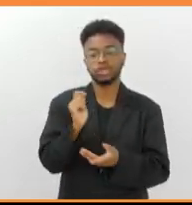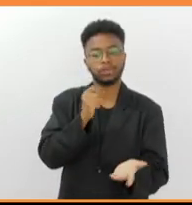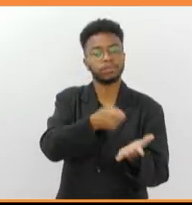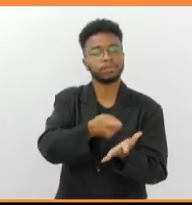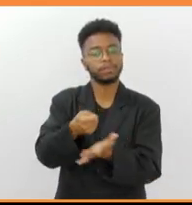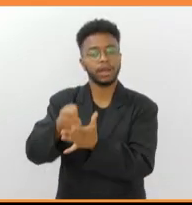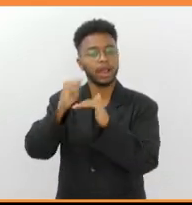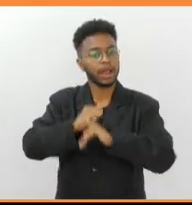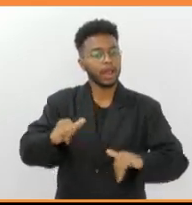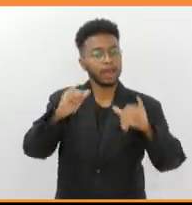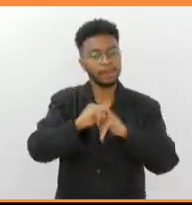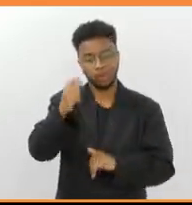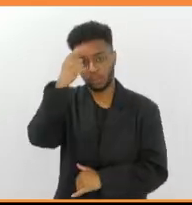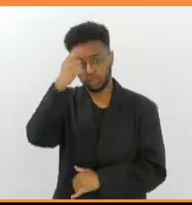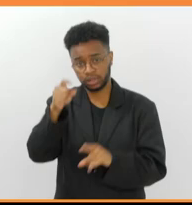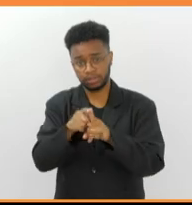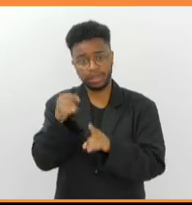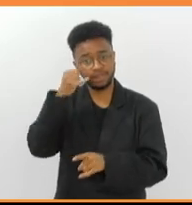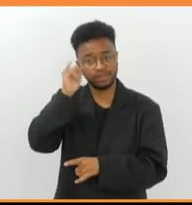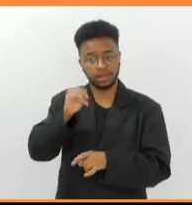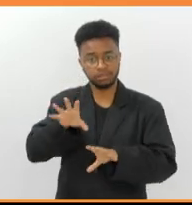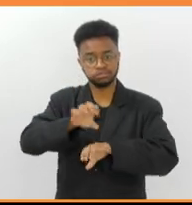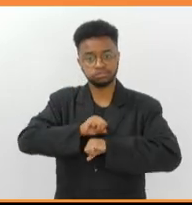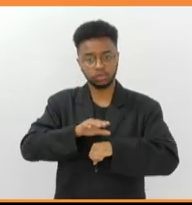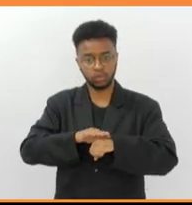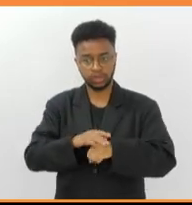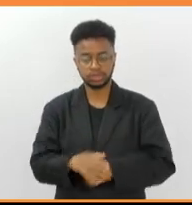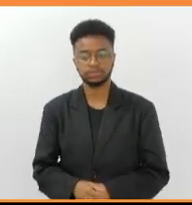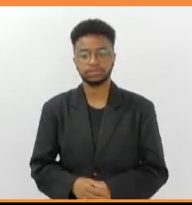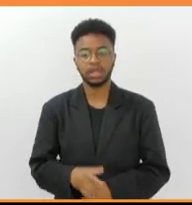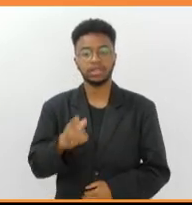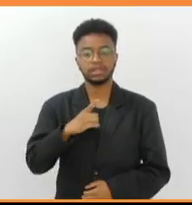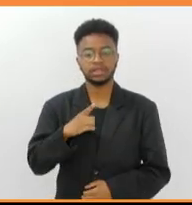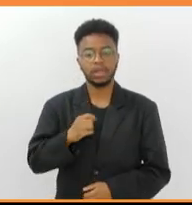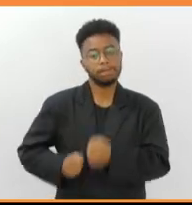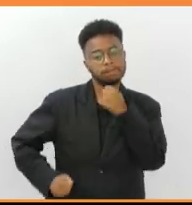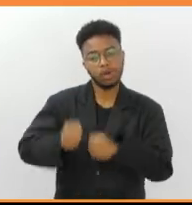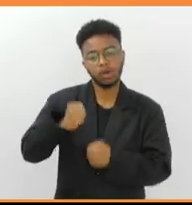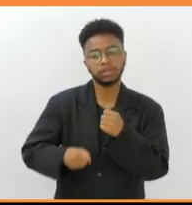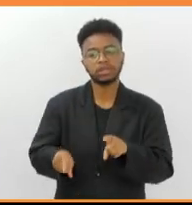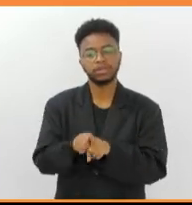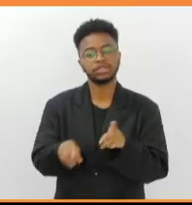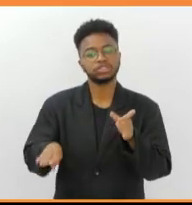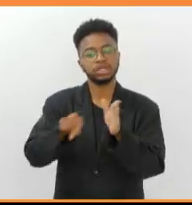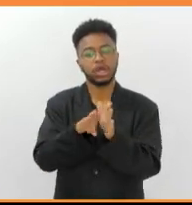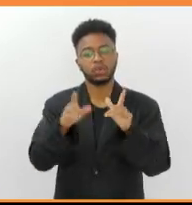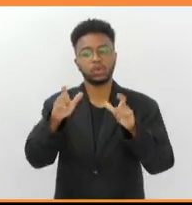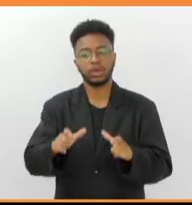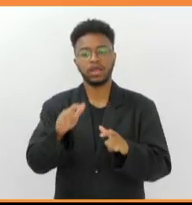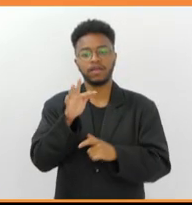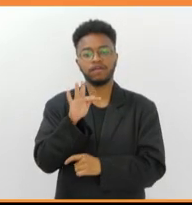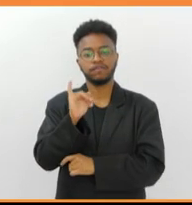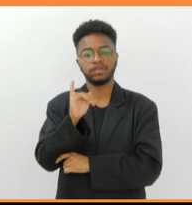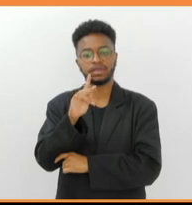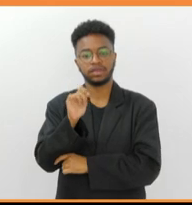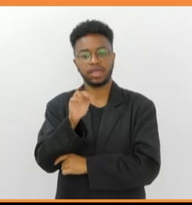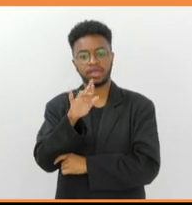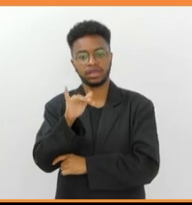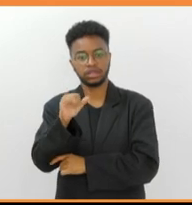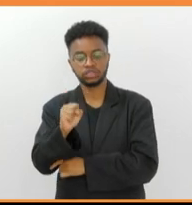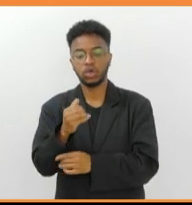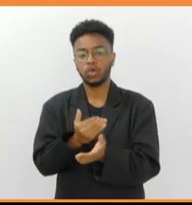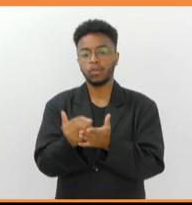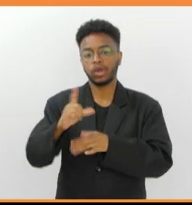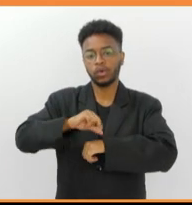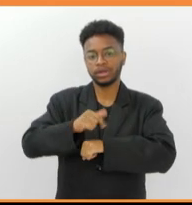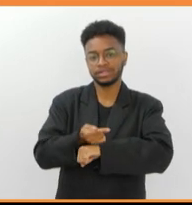conscientização e prevenção da doença. Com largada e chegada no Parque das Figueiras, a corrida se inicia às 7h30